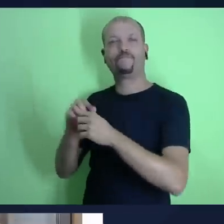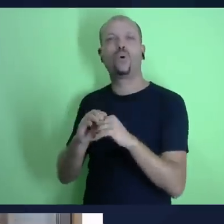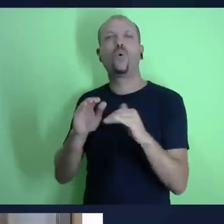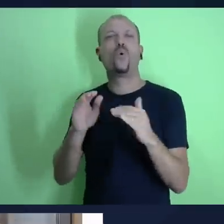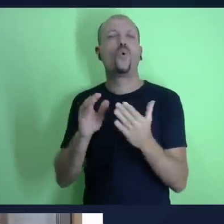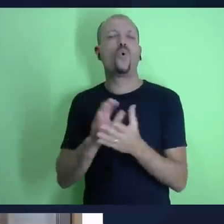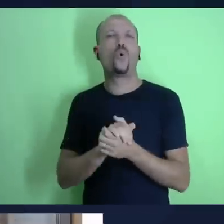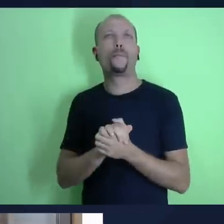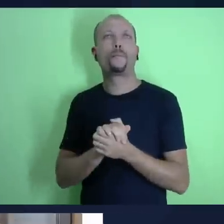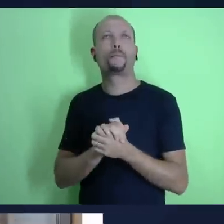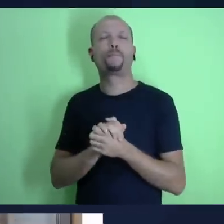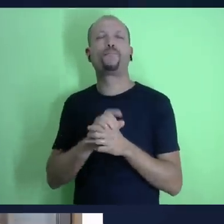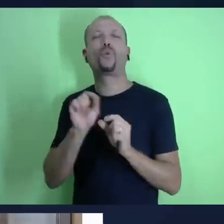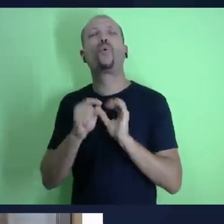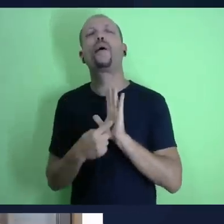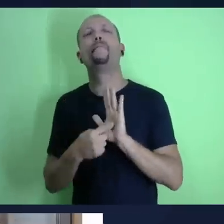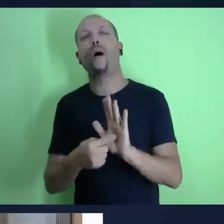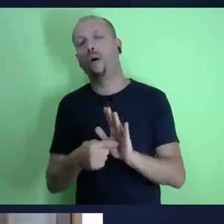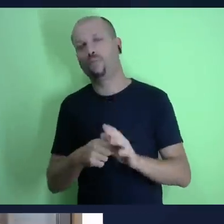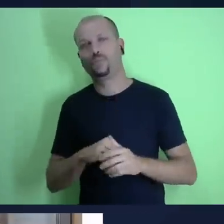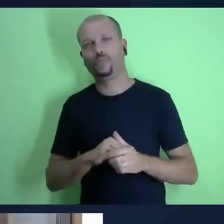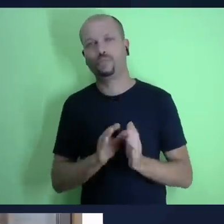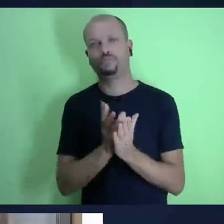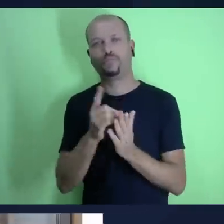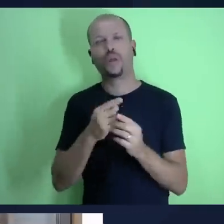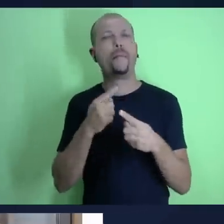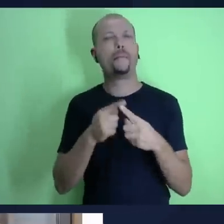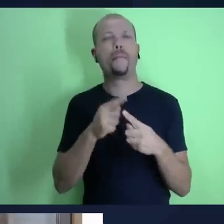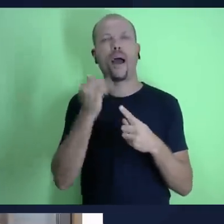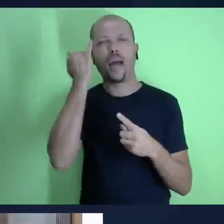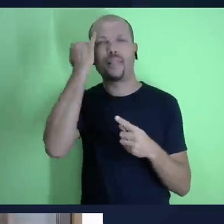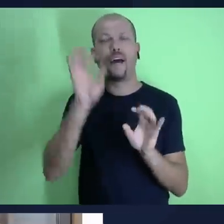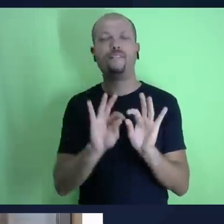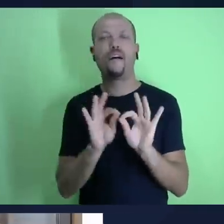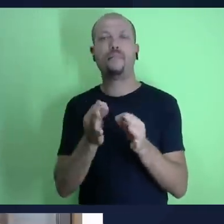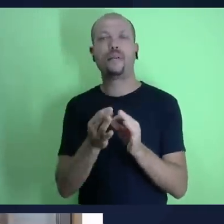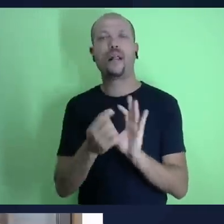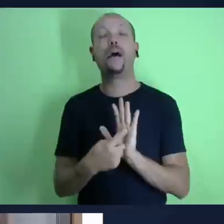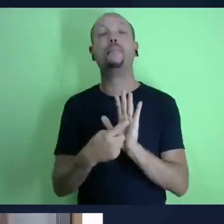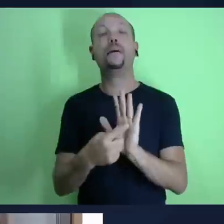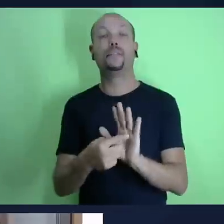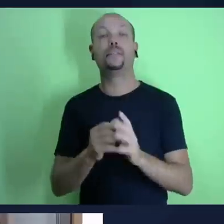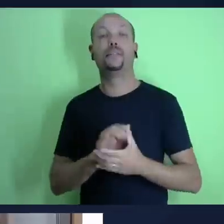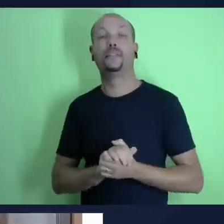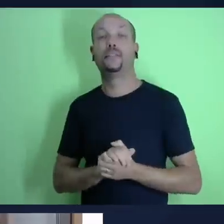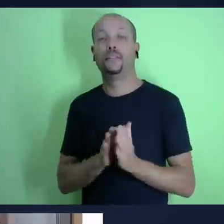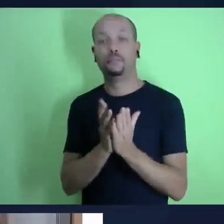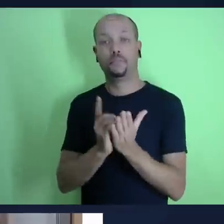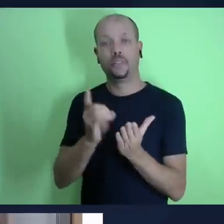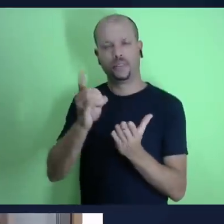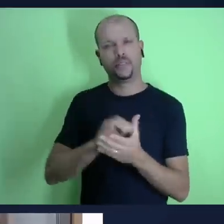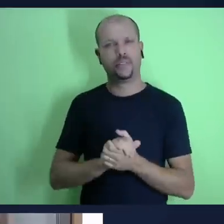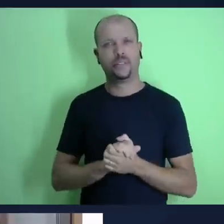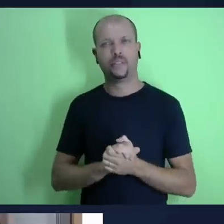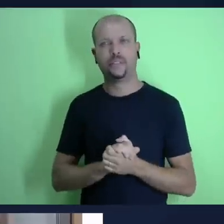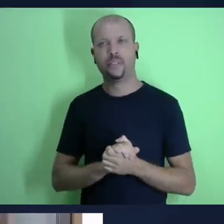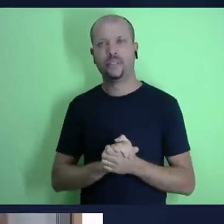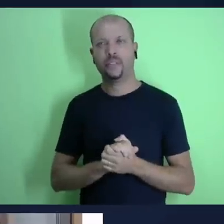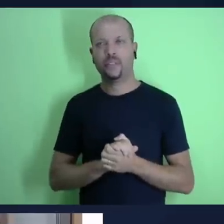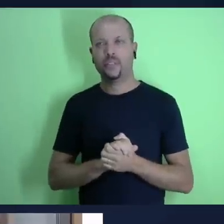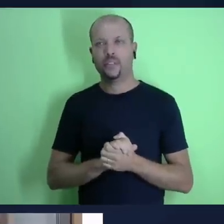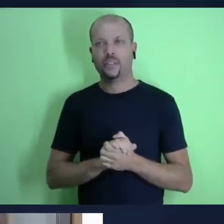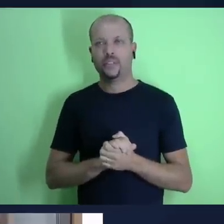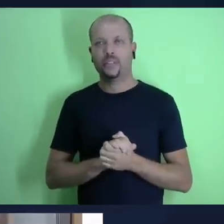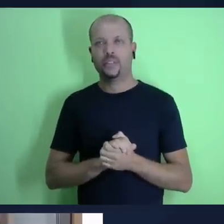contexto como deus busca se relacionar conosco que somos chamados também seus filhos parte de sua